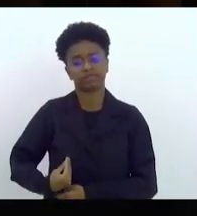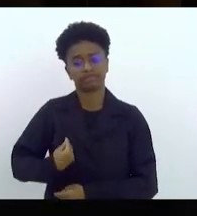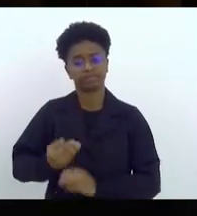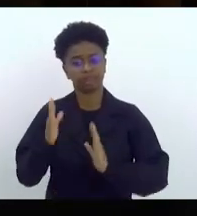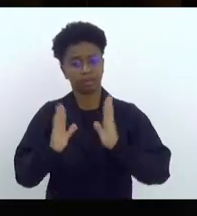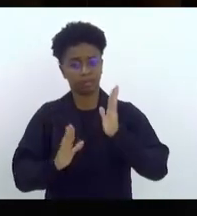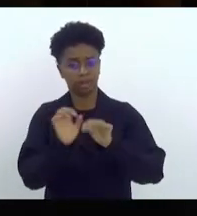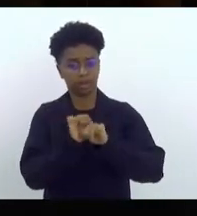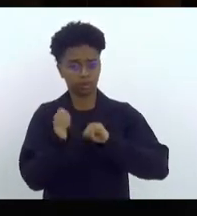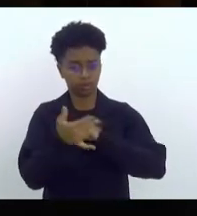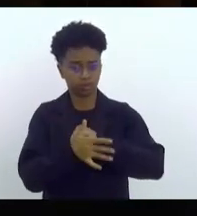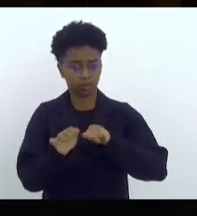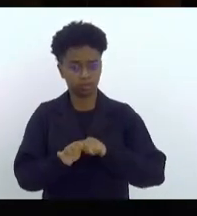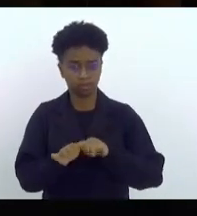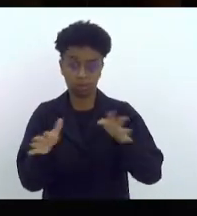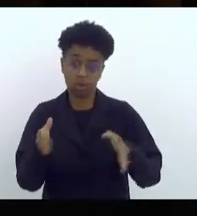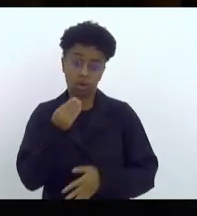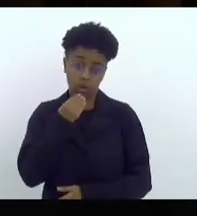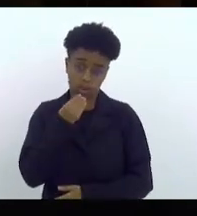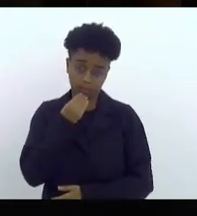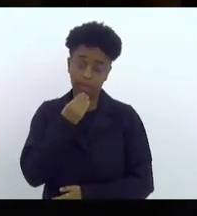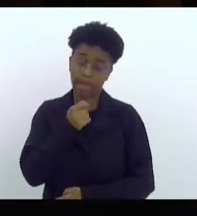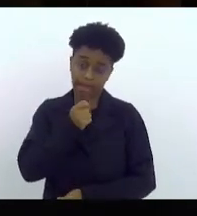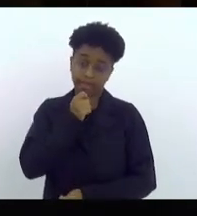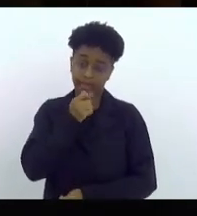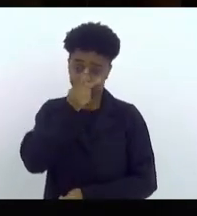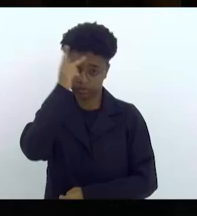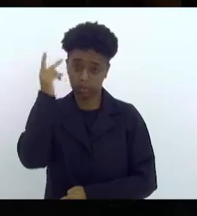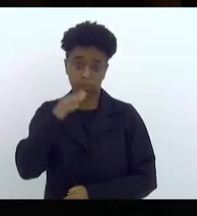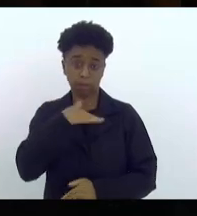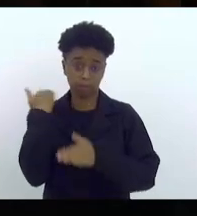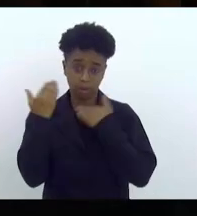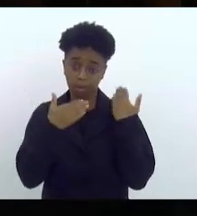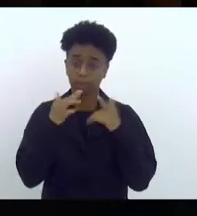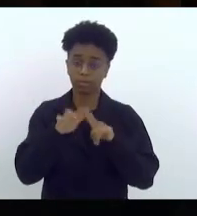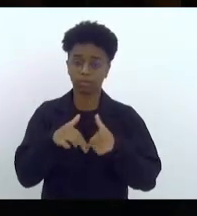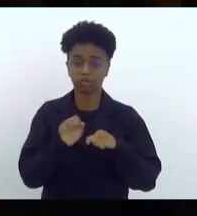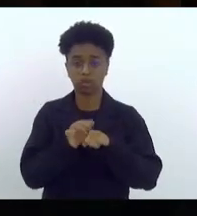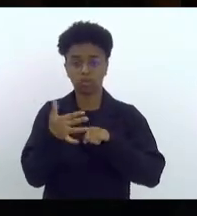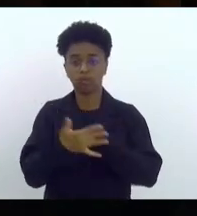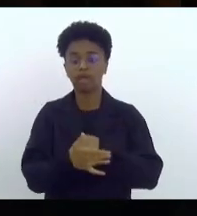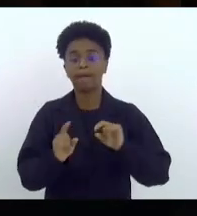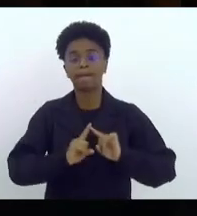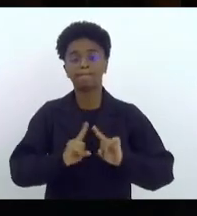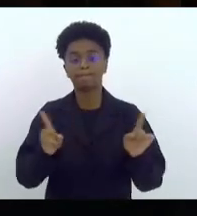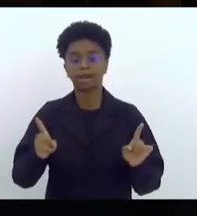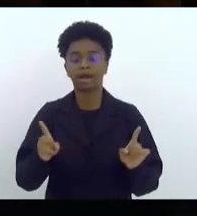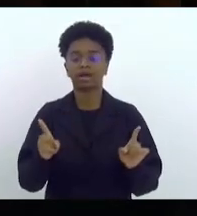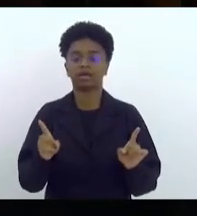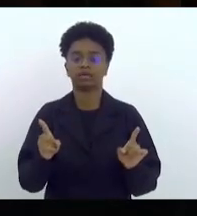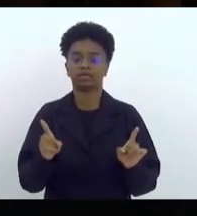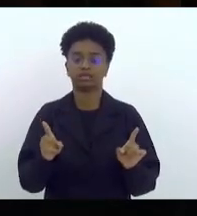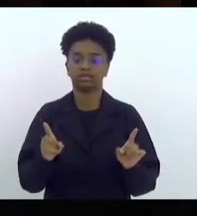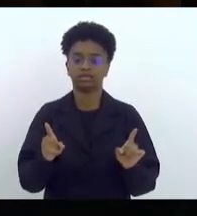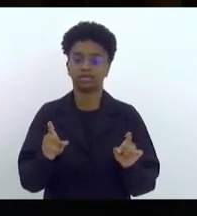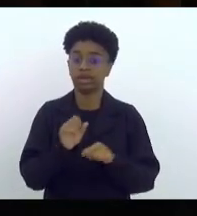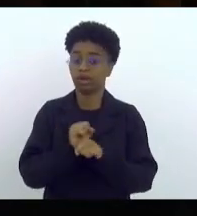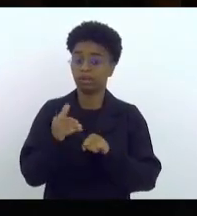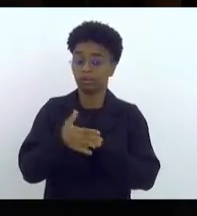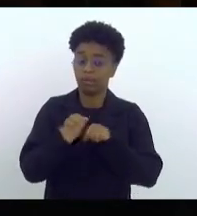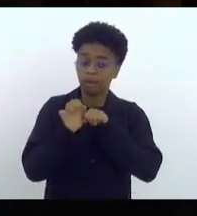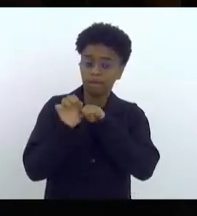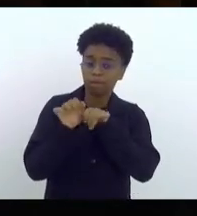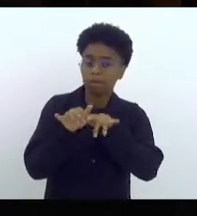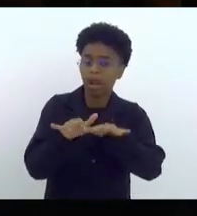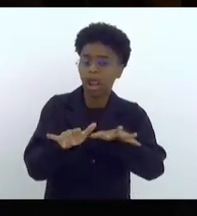uma pandemia e, por óbvio, ainda tem gente morrendo com a Covid-19, mas os impactos da pandemia na vida